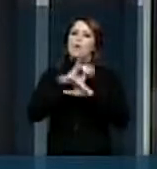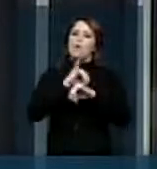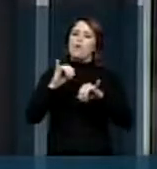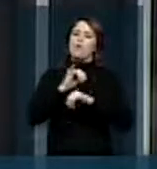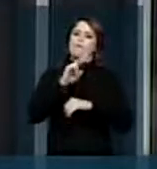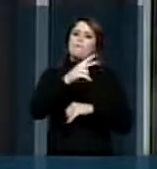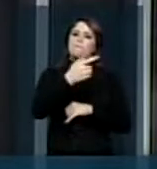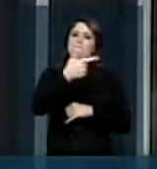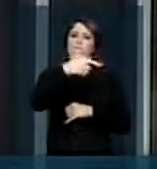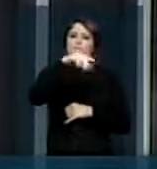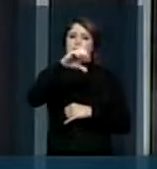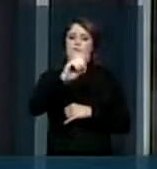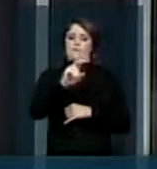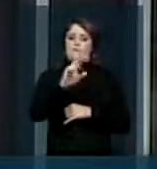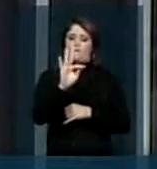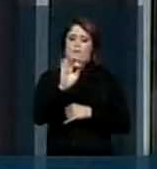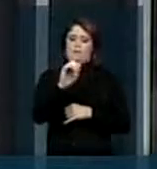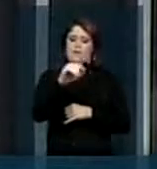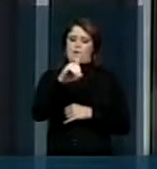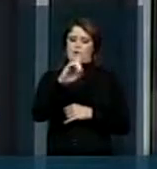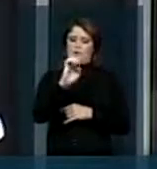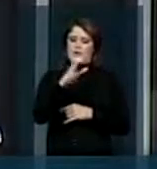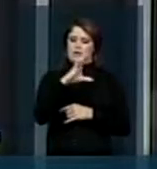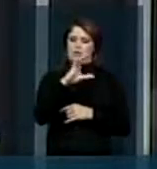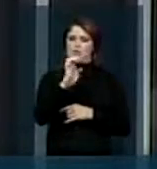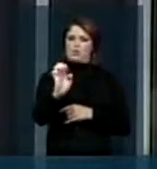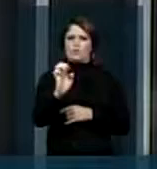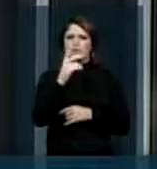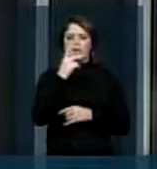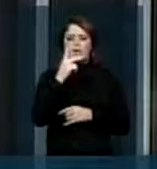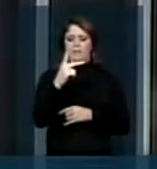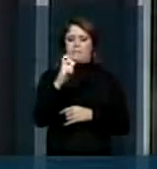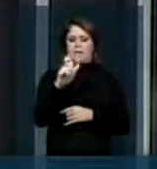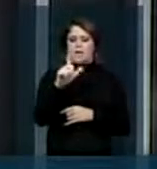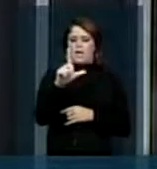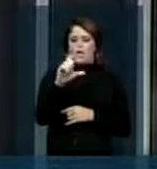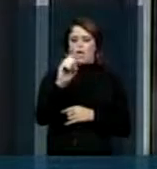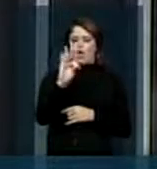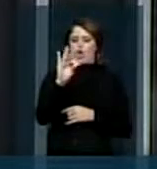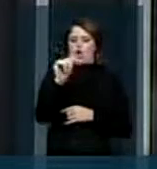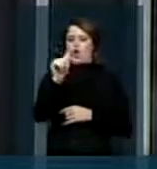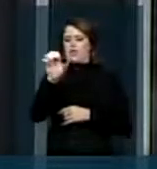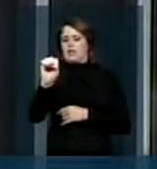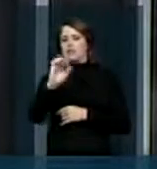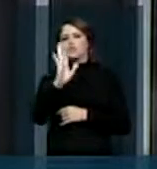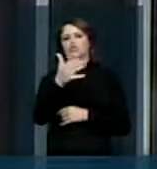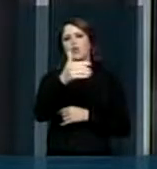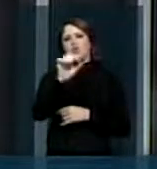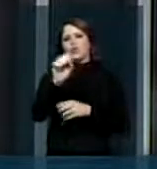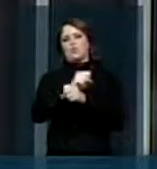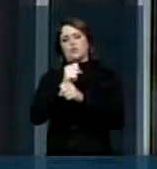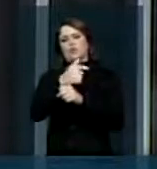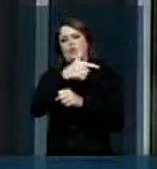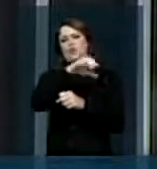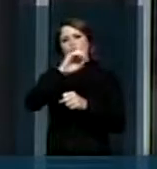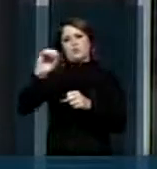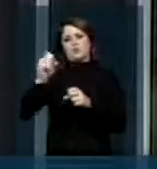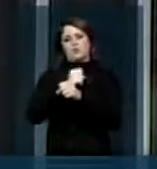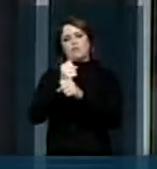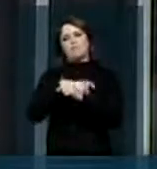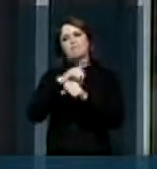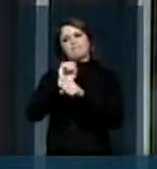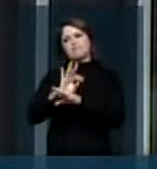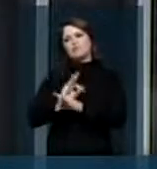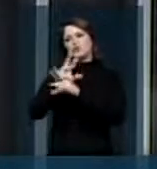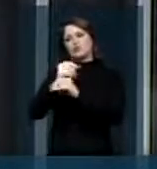20ª Fena Doce em Pelotas. Pelotas comemora os seus 200 anos e esse ano esperamos todos na